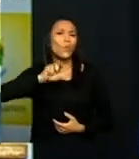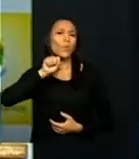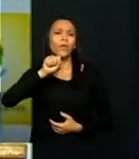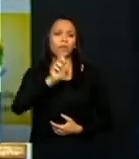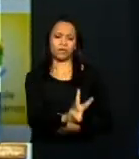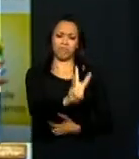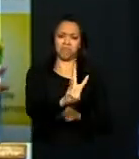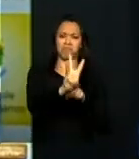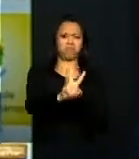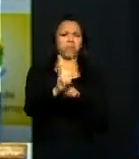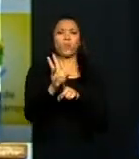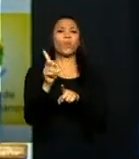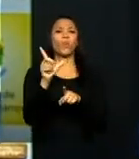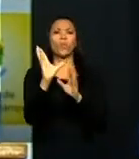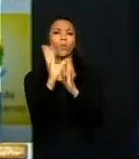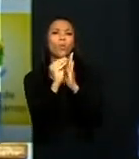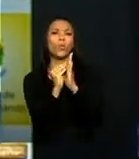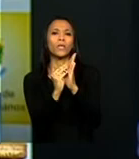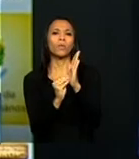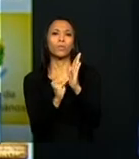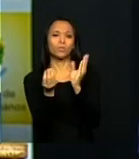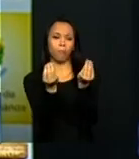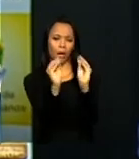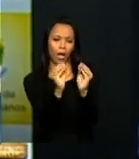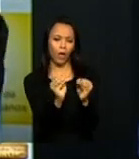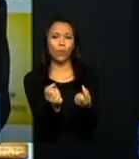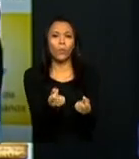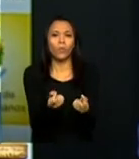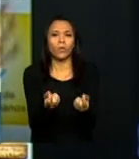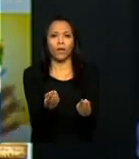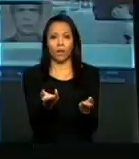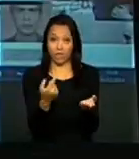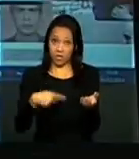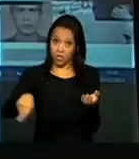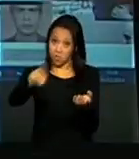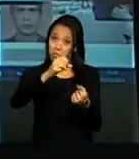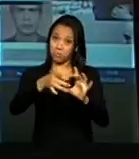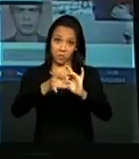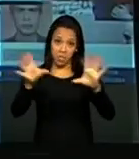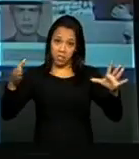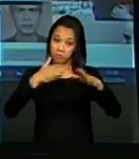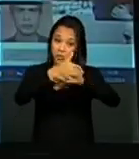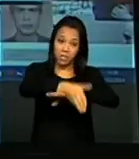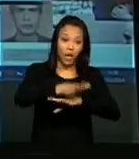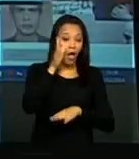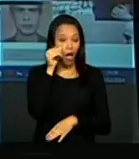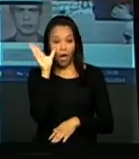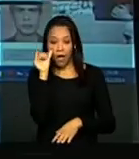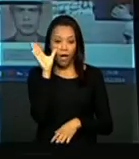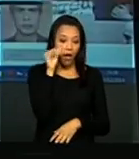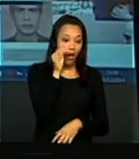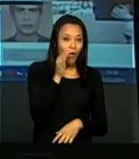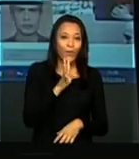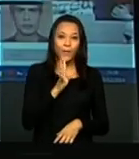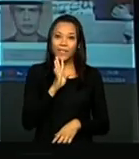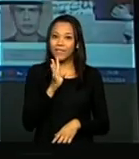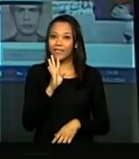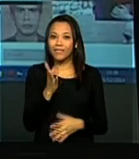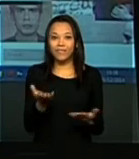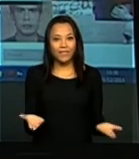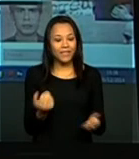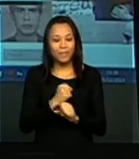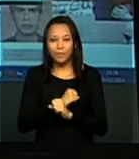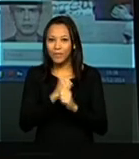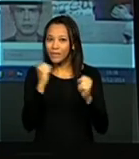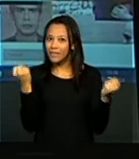portal, de tudo o que ele contém, e que depois todos podem entrar, navegar, porque é impossível a gente fazer